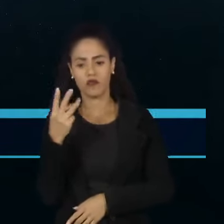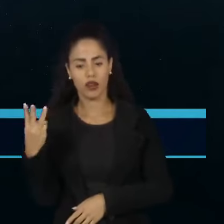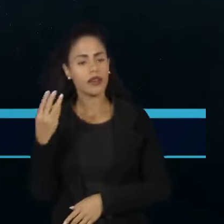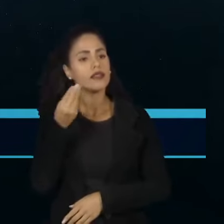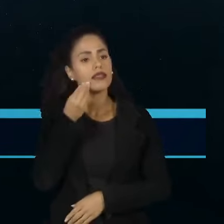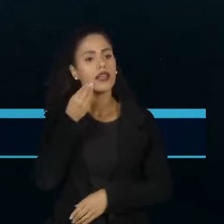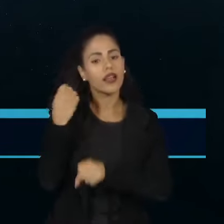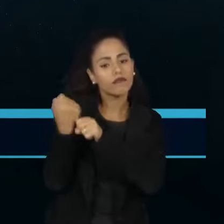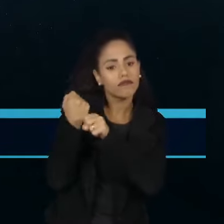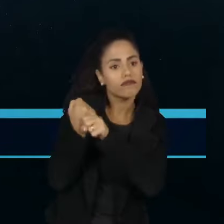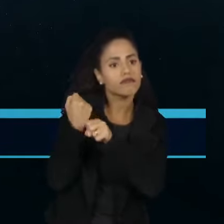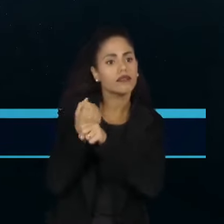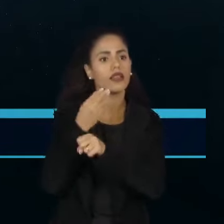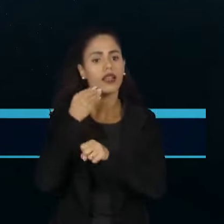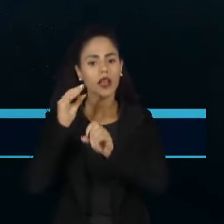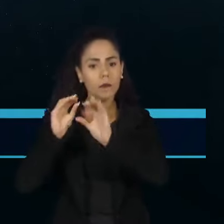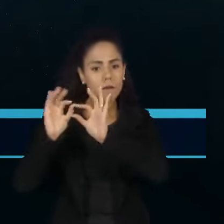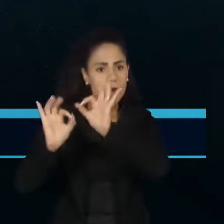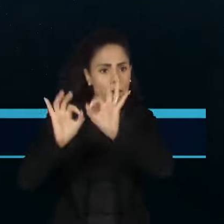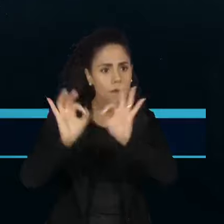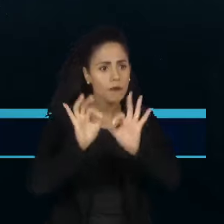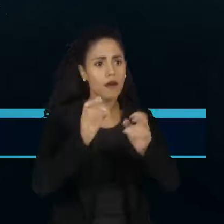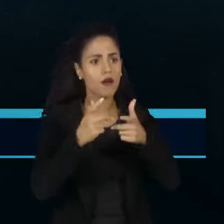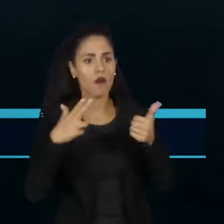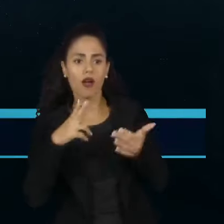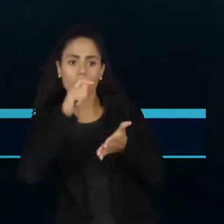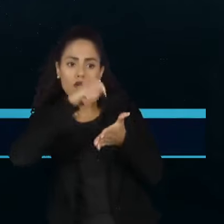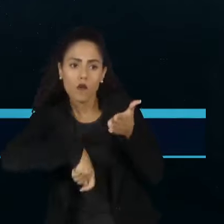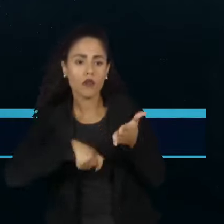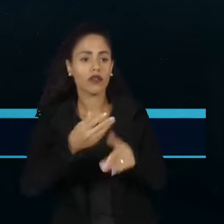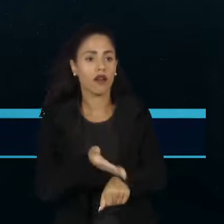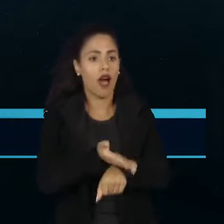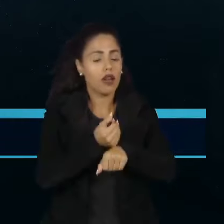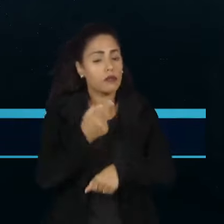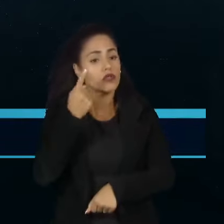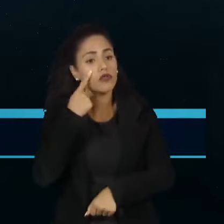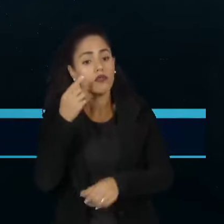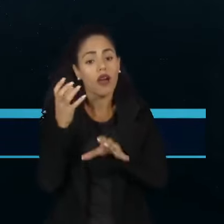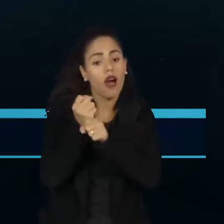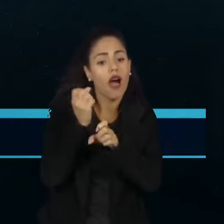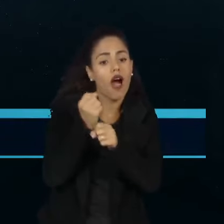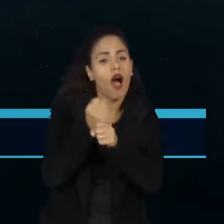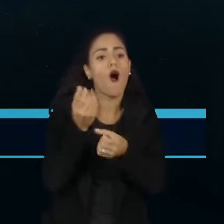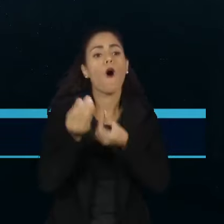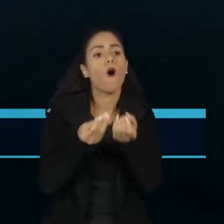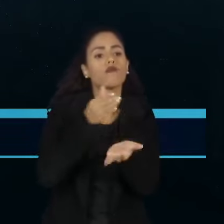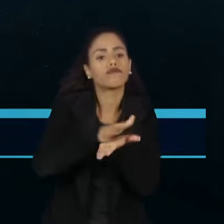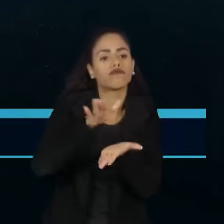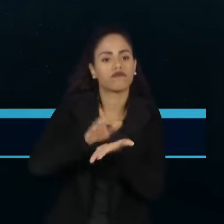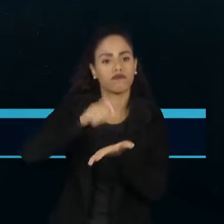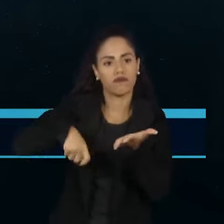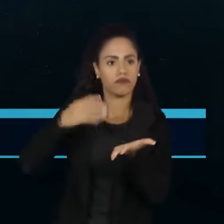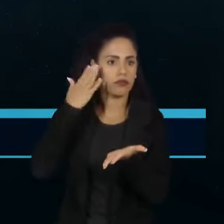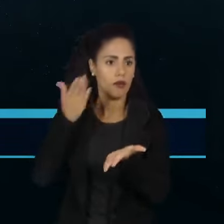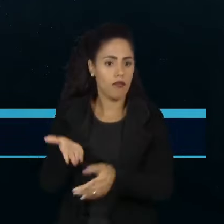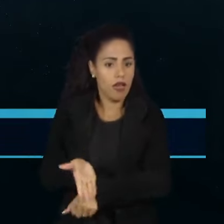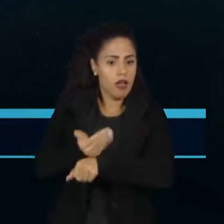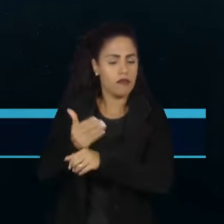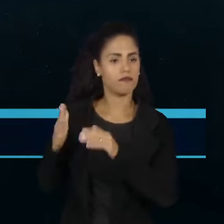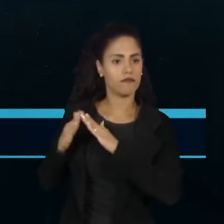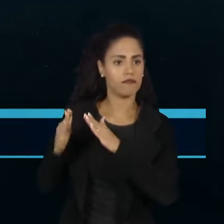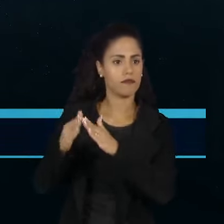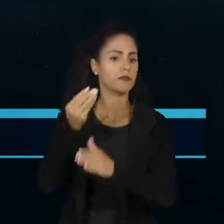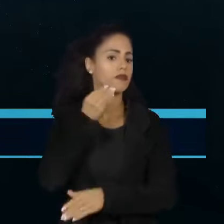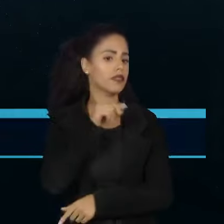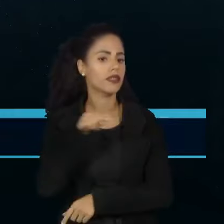foi fazer uma ata de registro de preço, uma contratação prévia para já ter um contrato de construção de moradias para colocar em